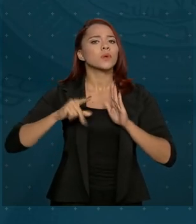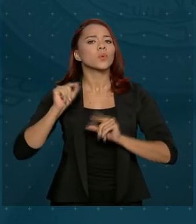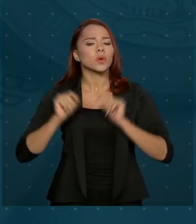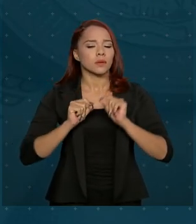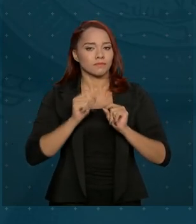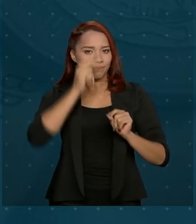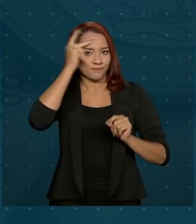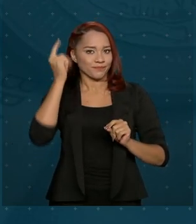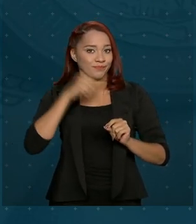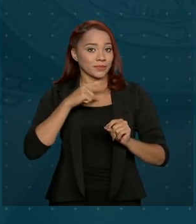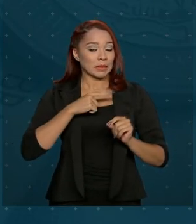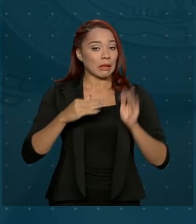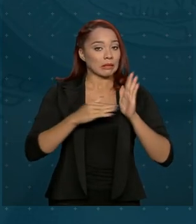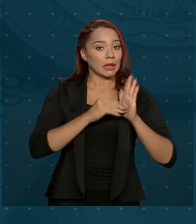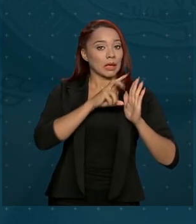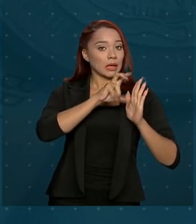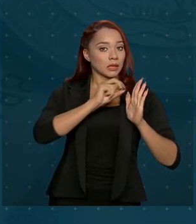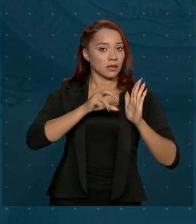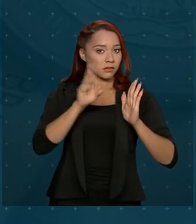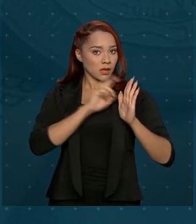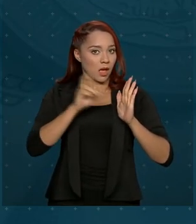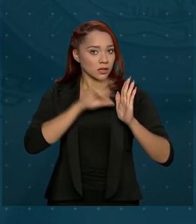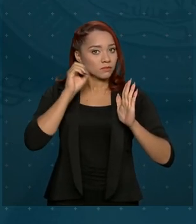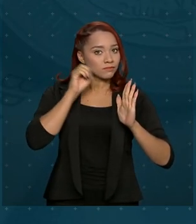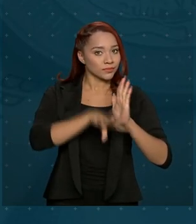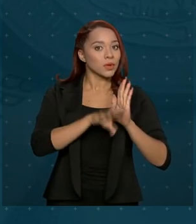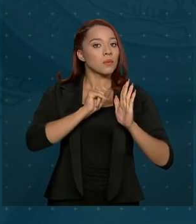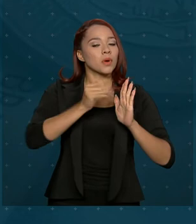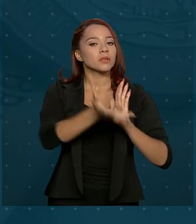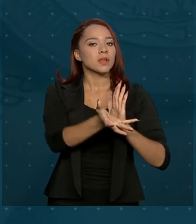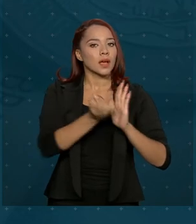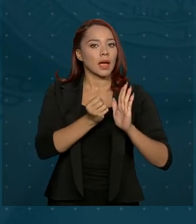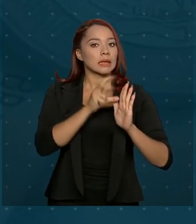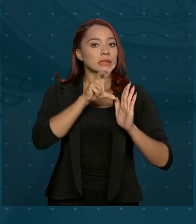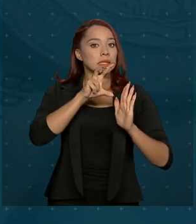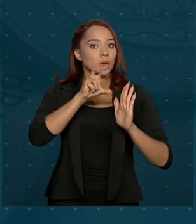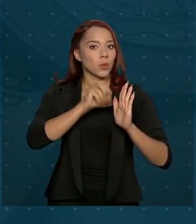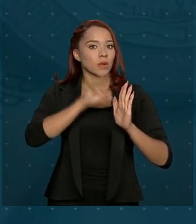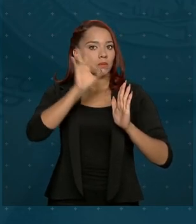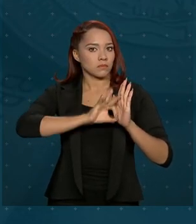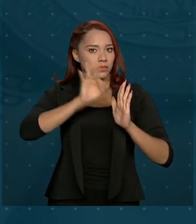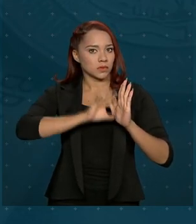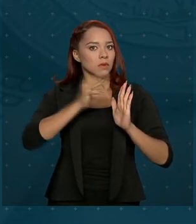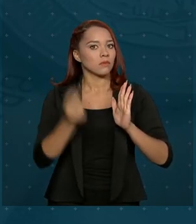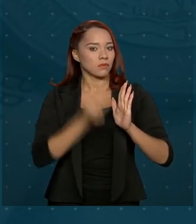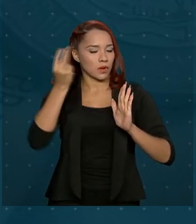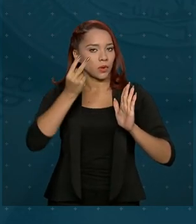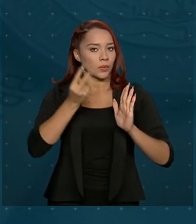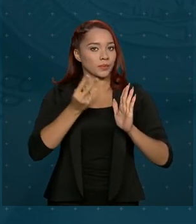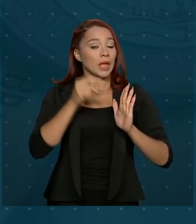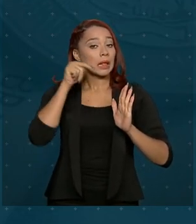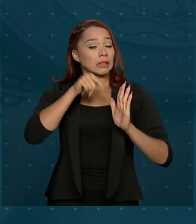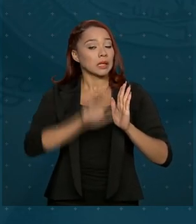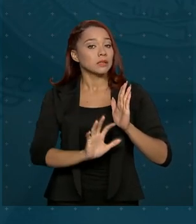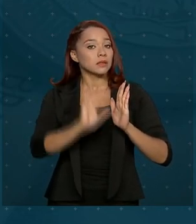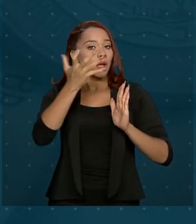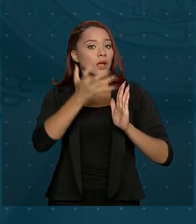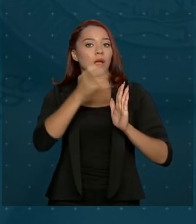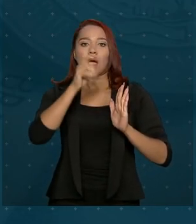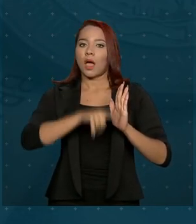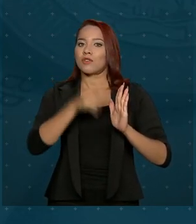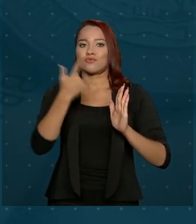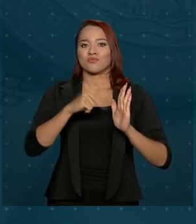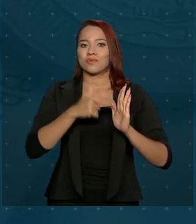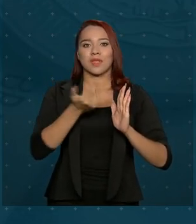Para quem tem até R$ 500,00 na conta, pode sacar 50% deste valor. E neste caso, não